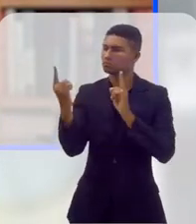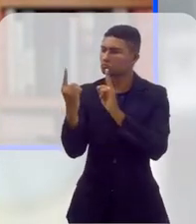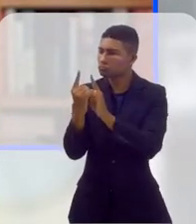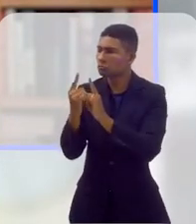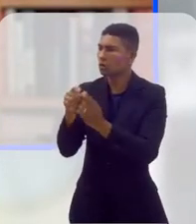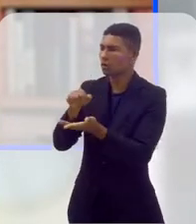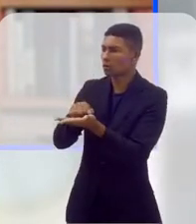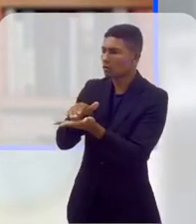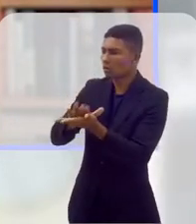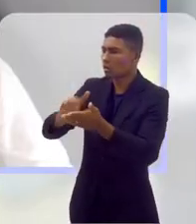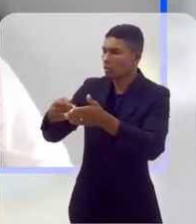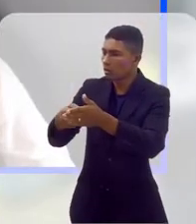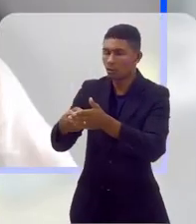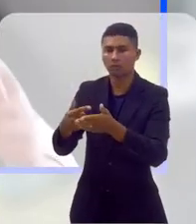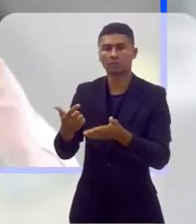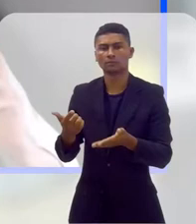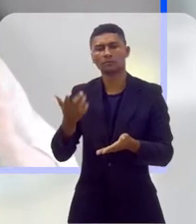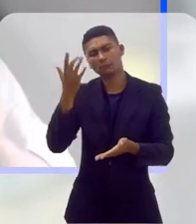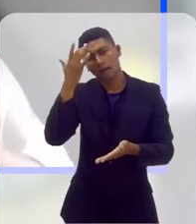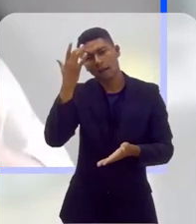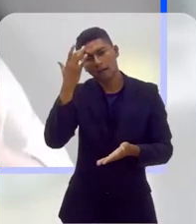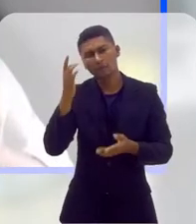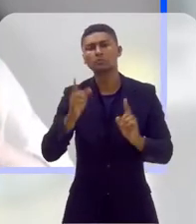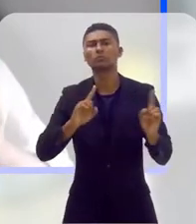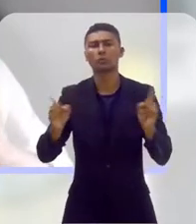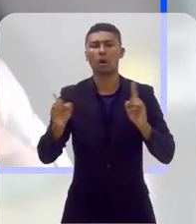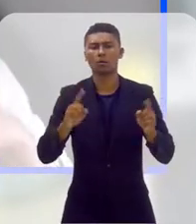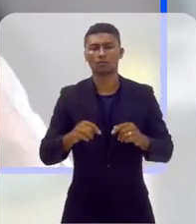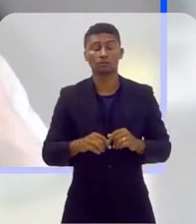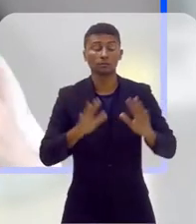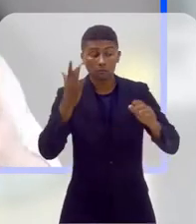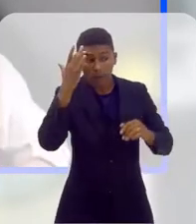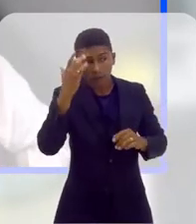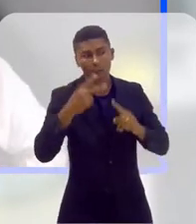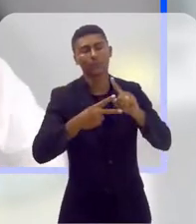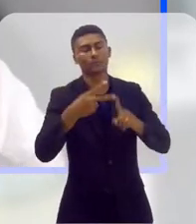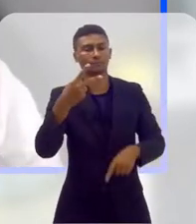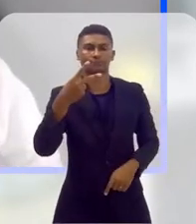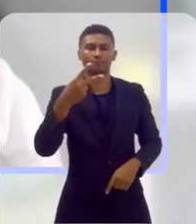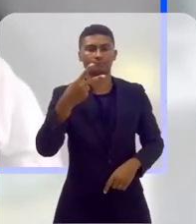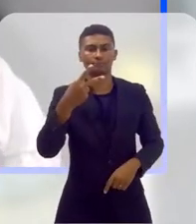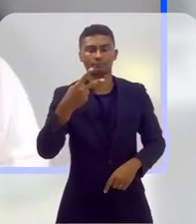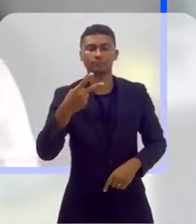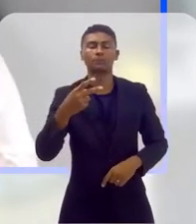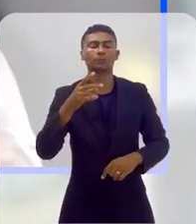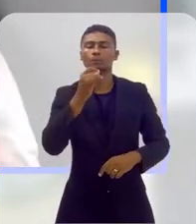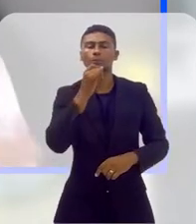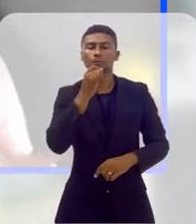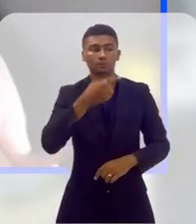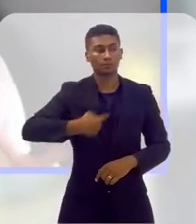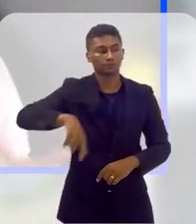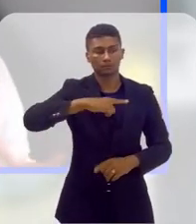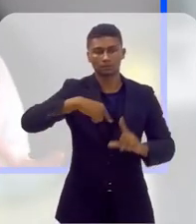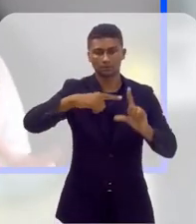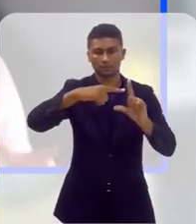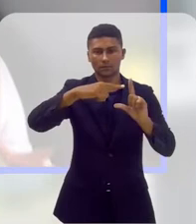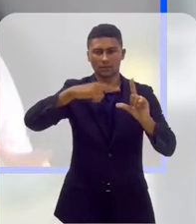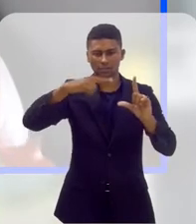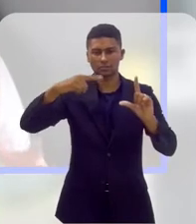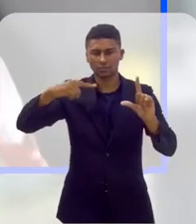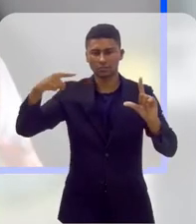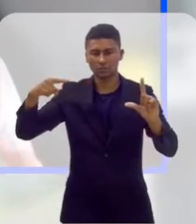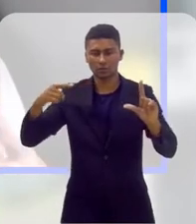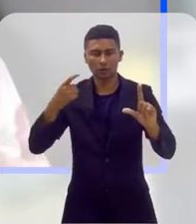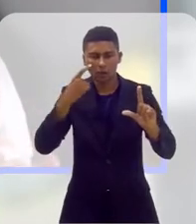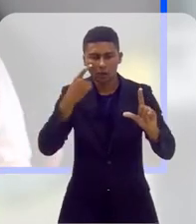ocorrências? Olha, são as duas coisas, tá? Quando a gente faz estatística, né? Nós não brincamos com estatística, a